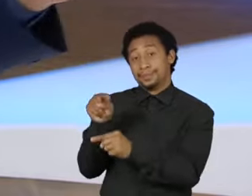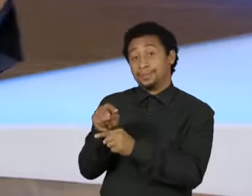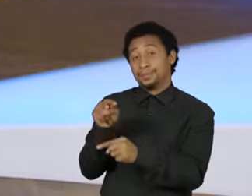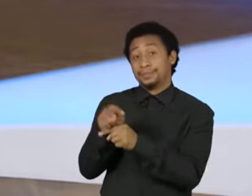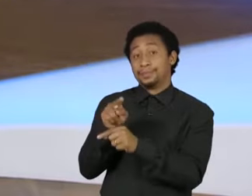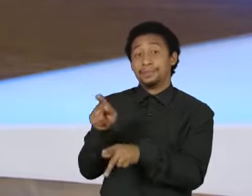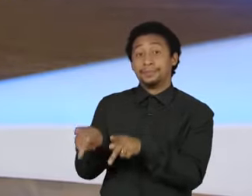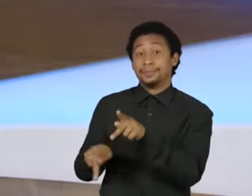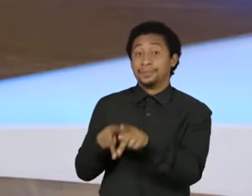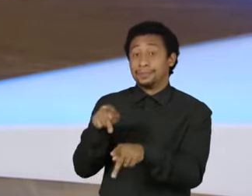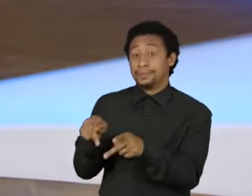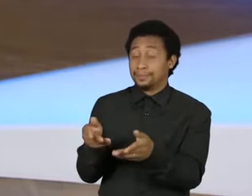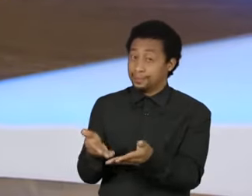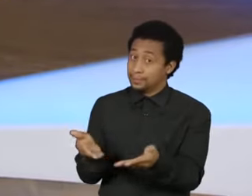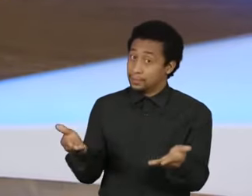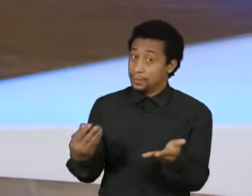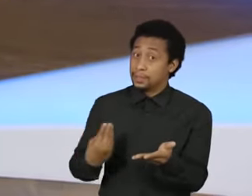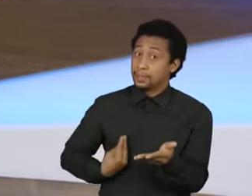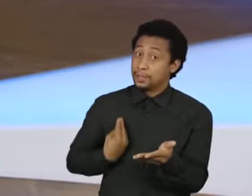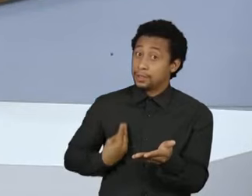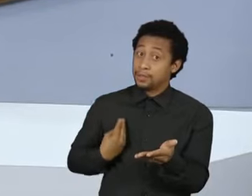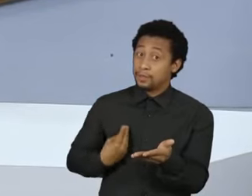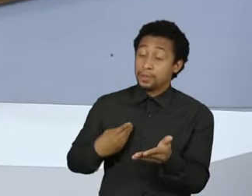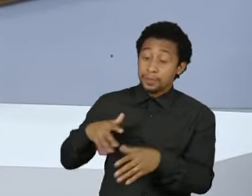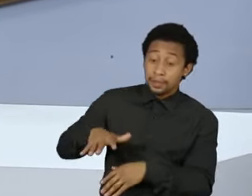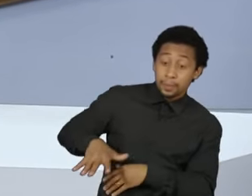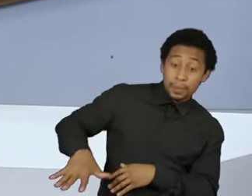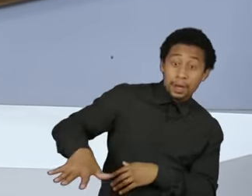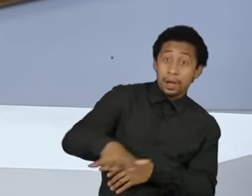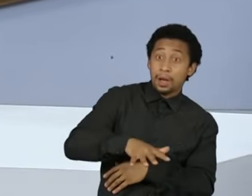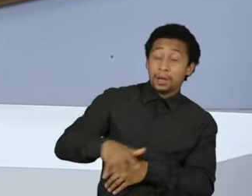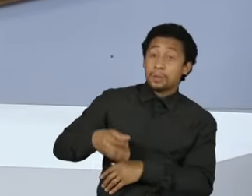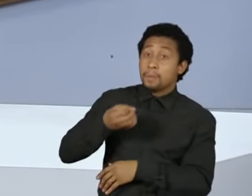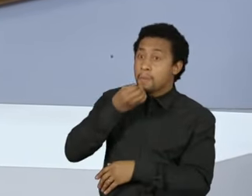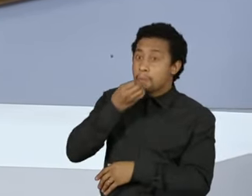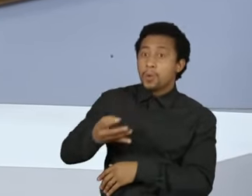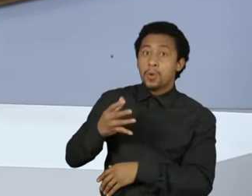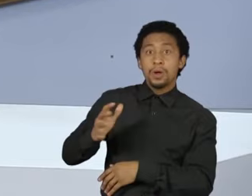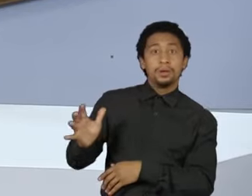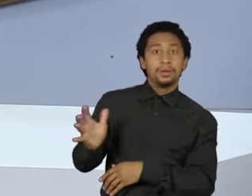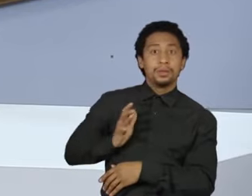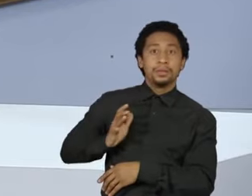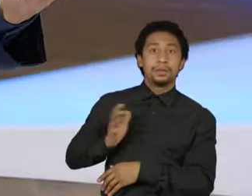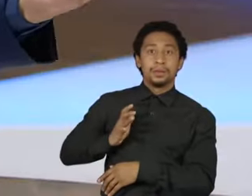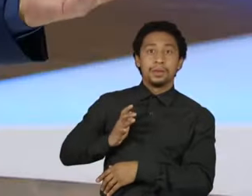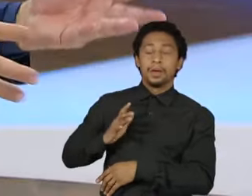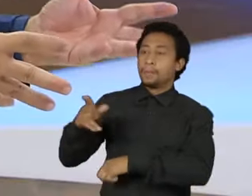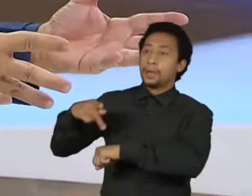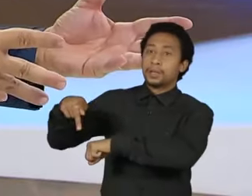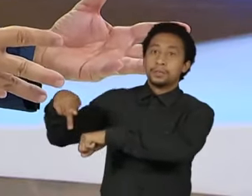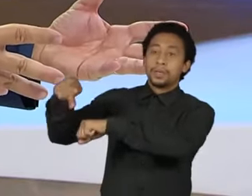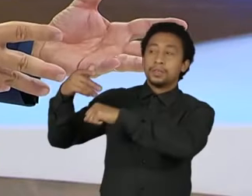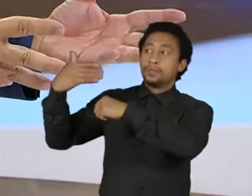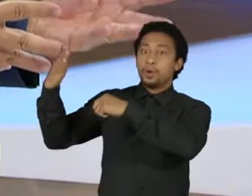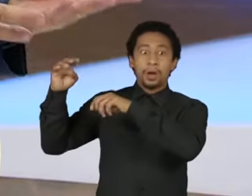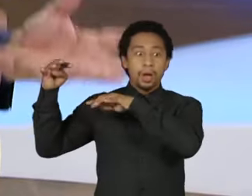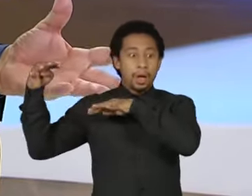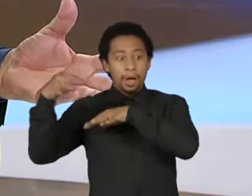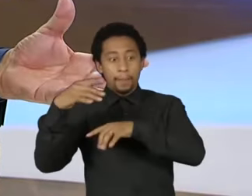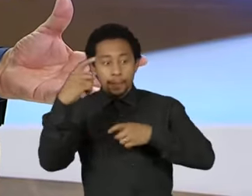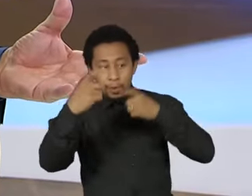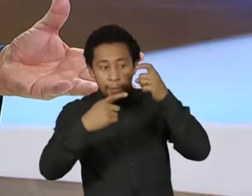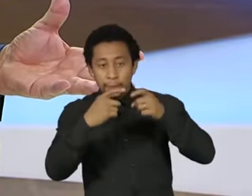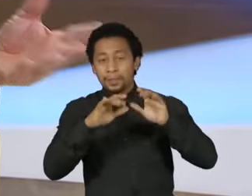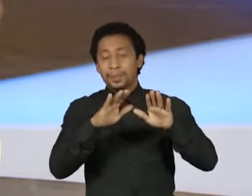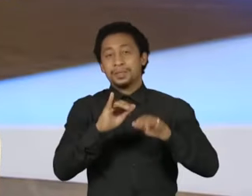população que vive numa região rica, tanto que ela é debatida no mundo inteiro, mas vive com IDH no